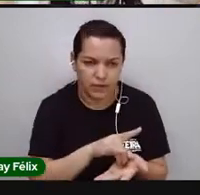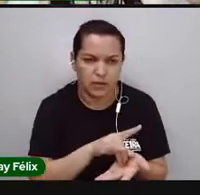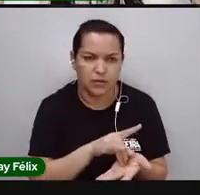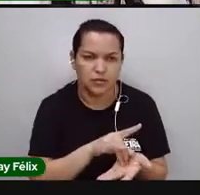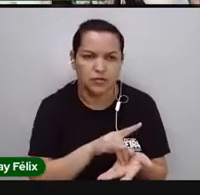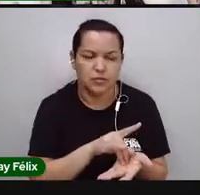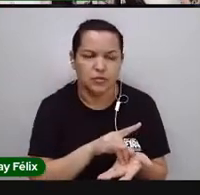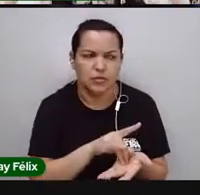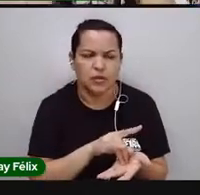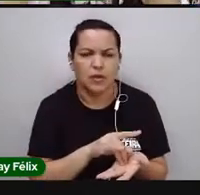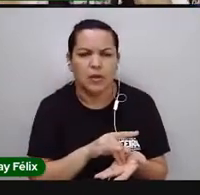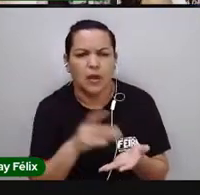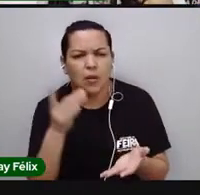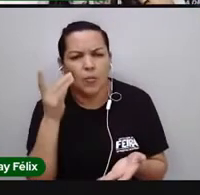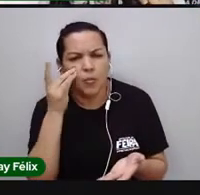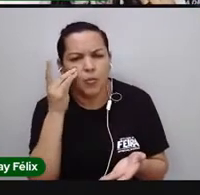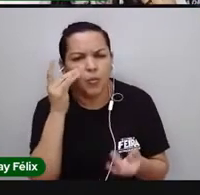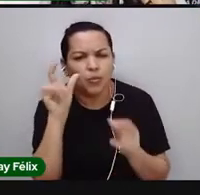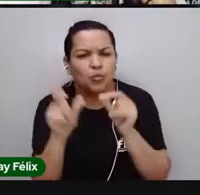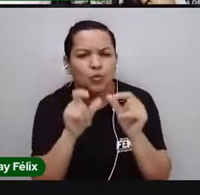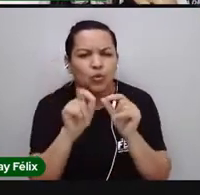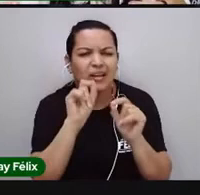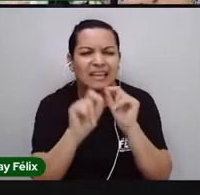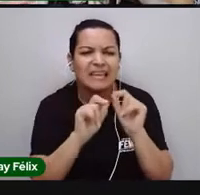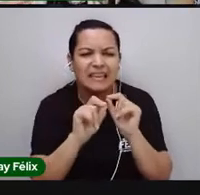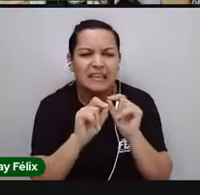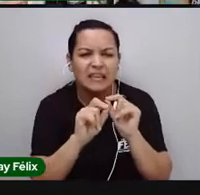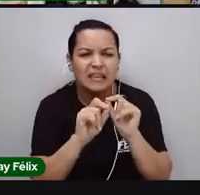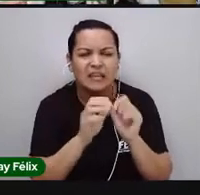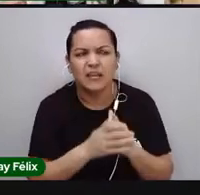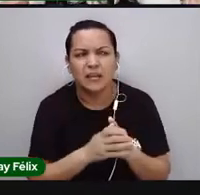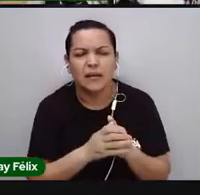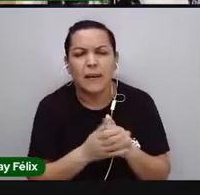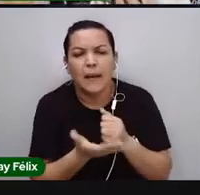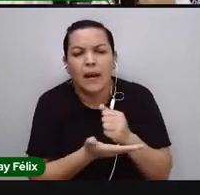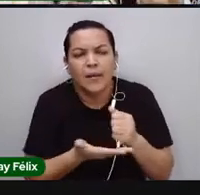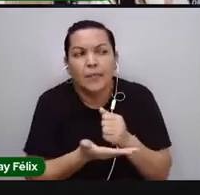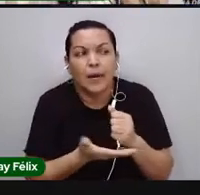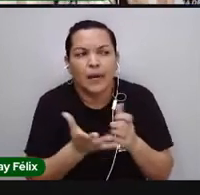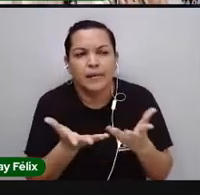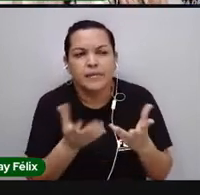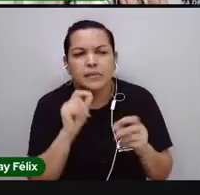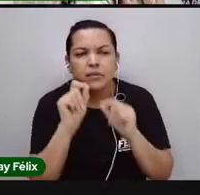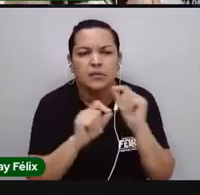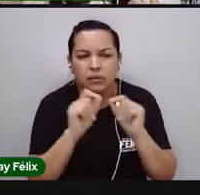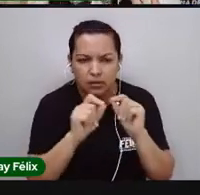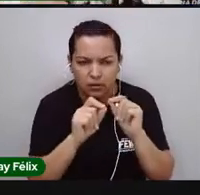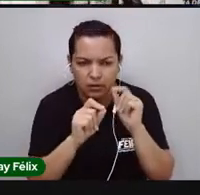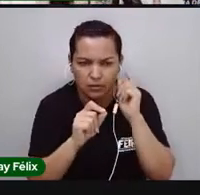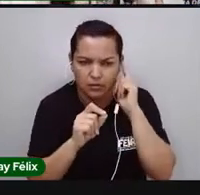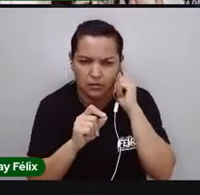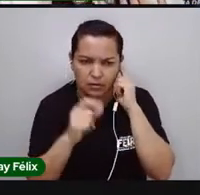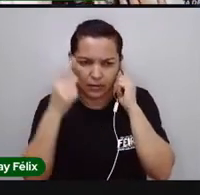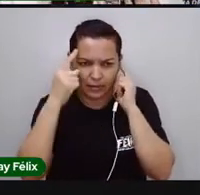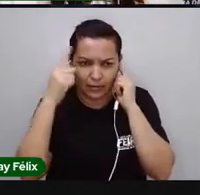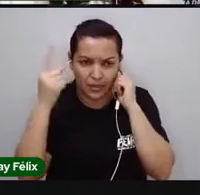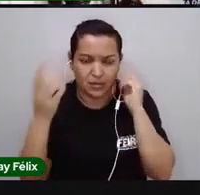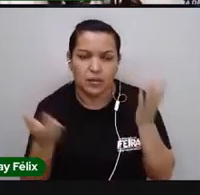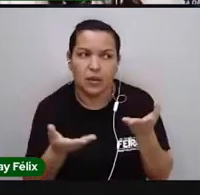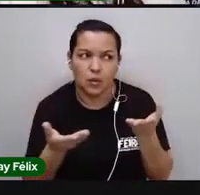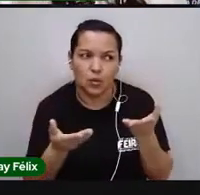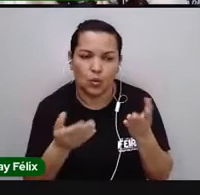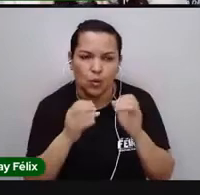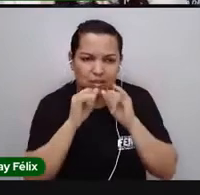Quem comprovou? Quais são as suas fontes? E aí a gente precisa também pensar hoje, na atualidade, em fake news,